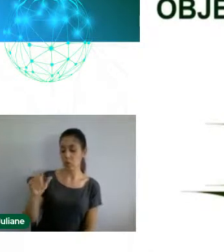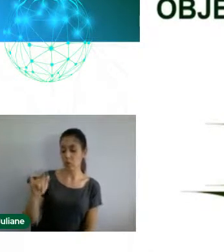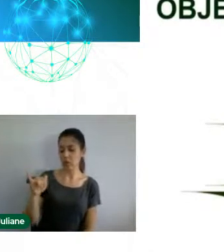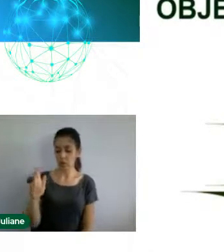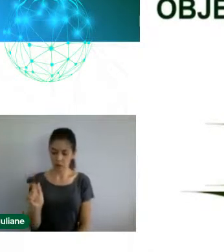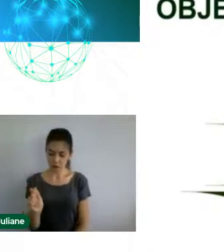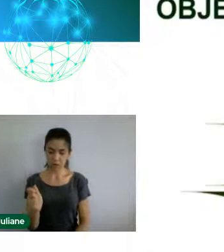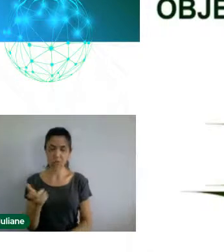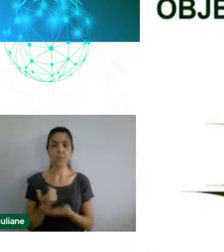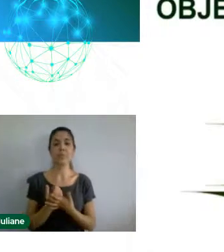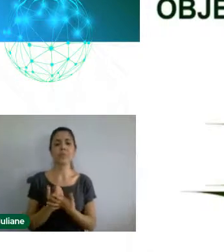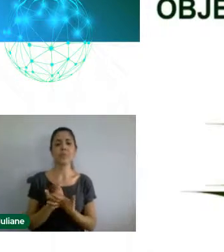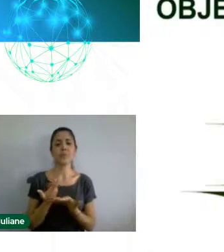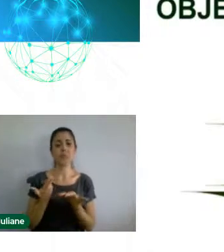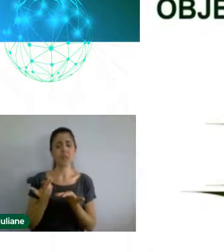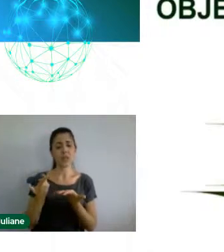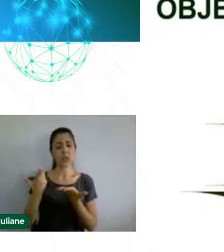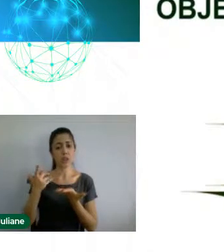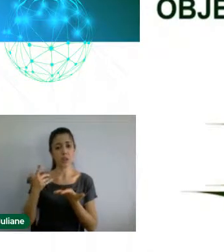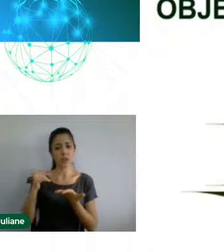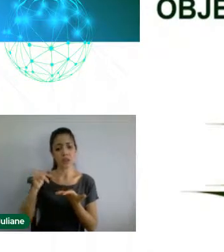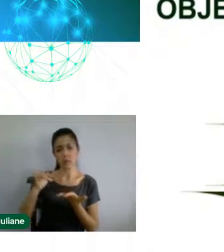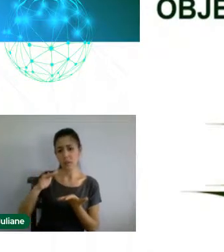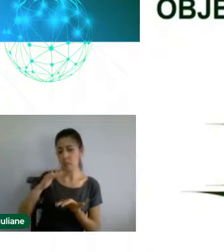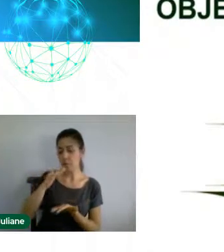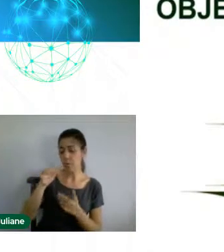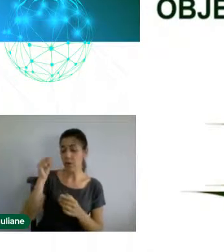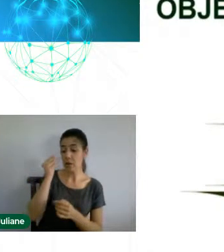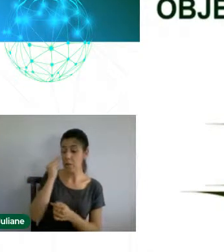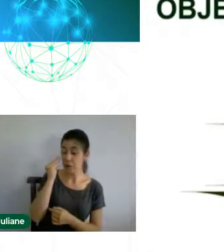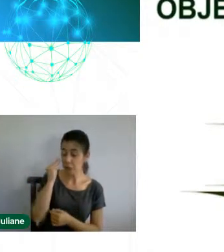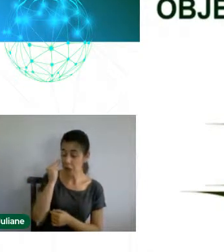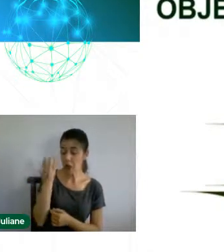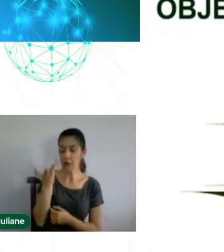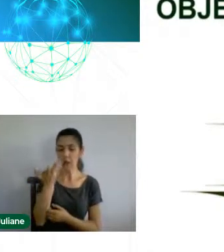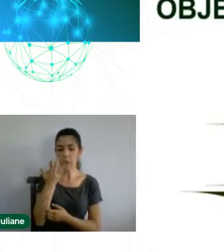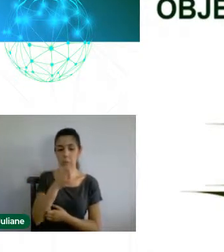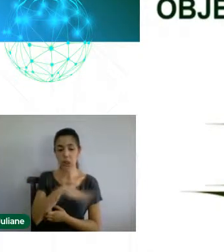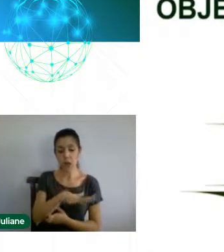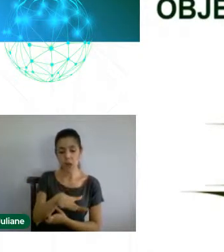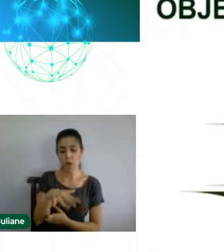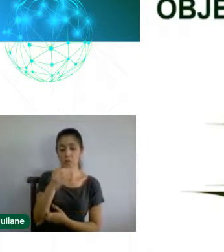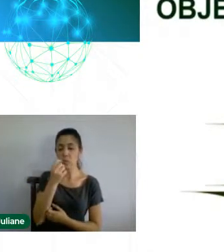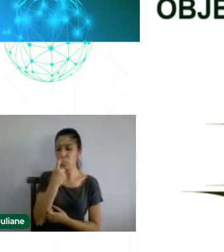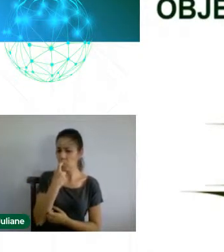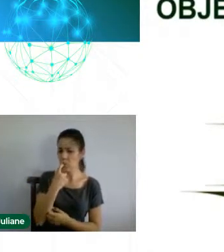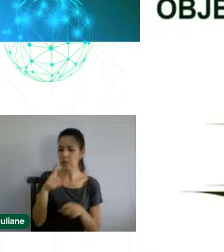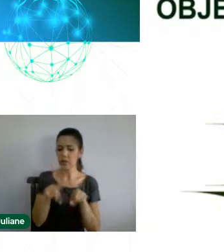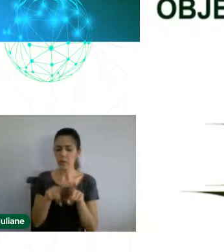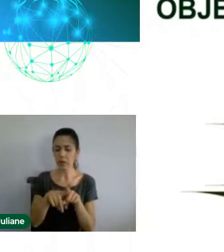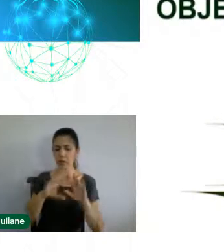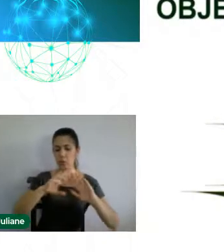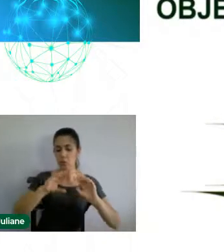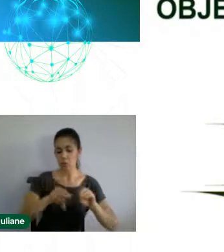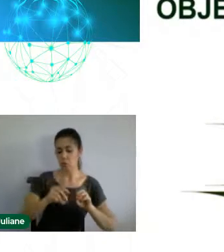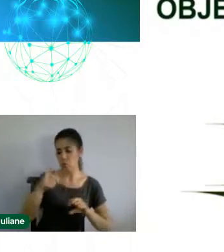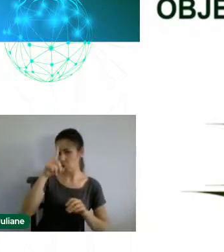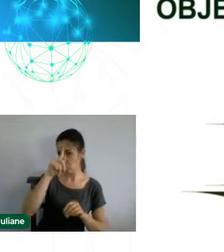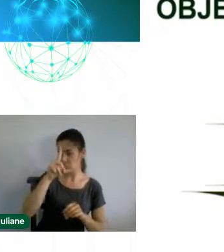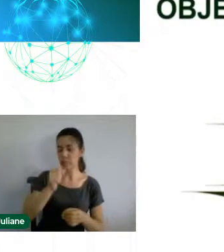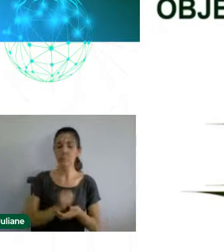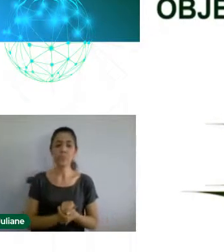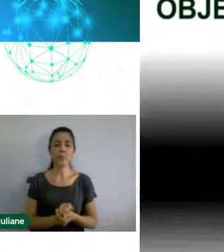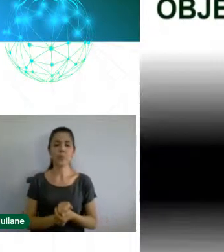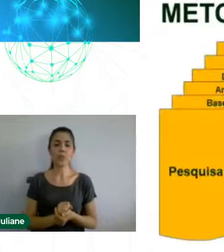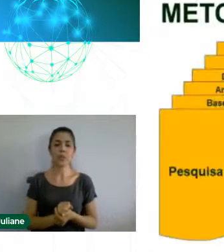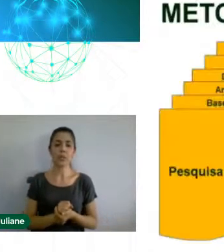BNCC, tanto nos campos da experiência de educação infantil como nas áreas de conhecimento do ensino fundamental. Em um primeiro momento, se foi realizada